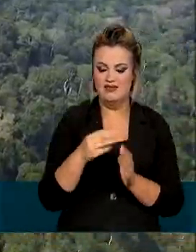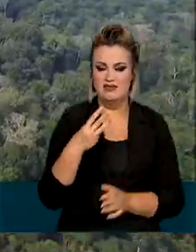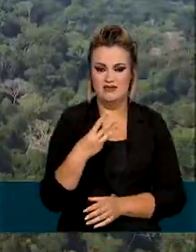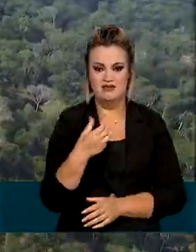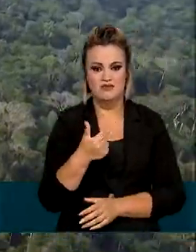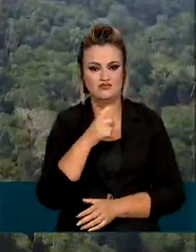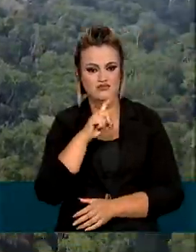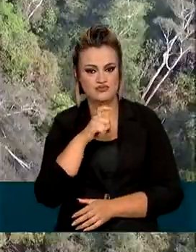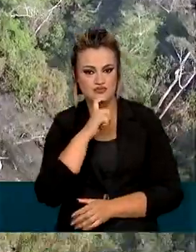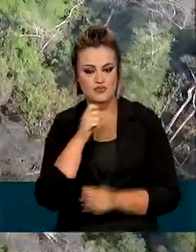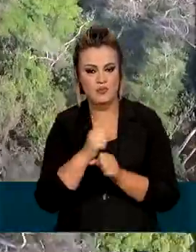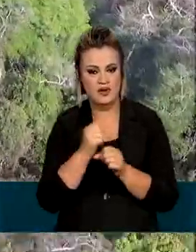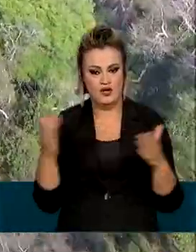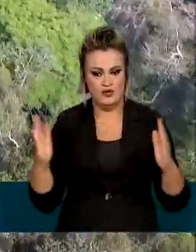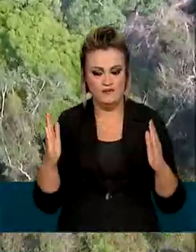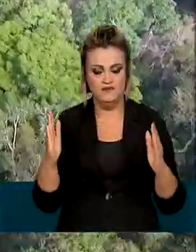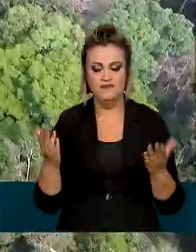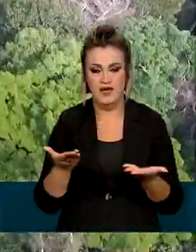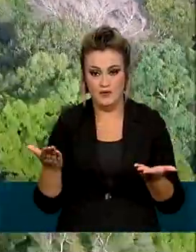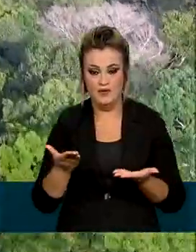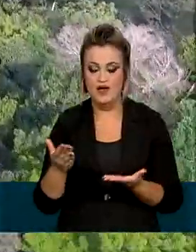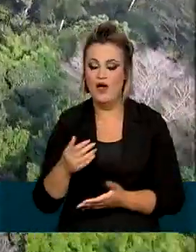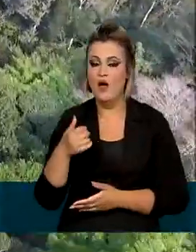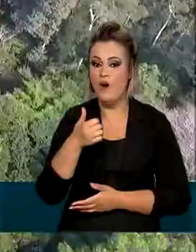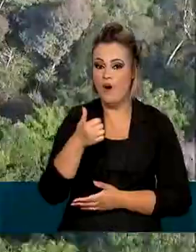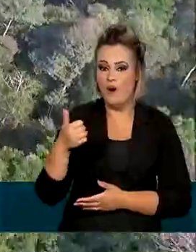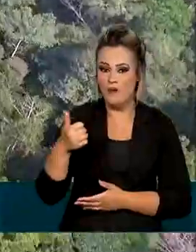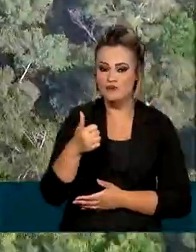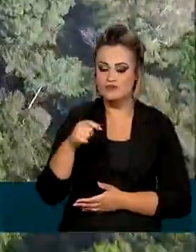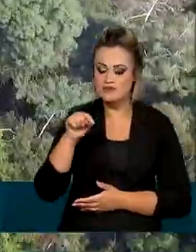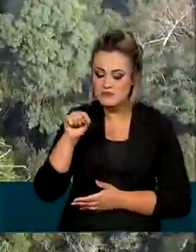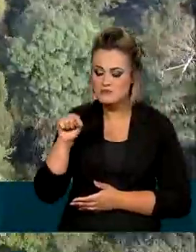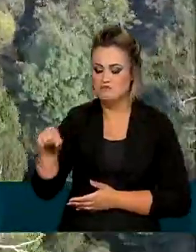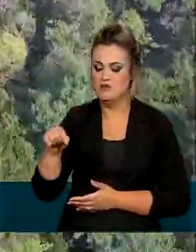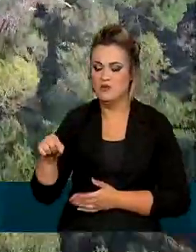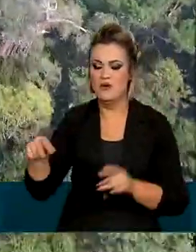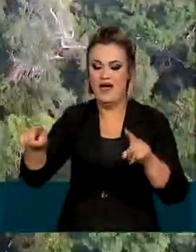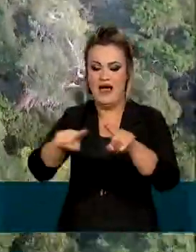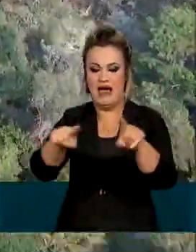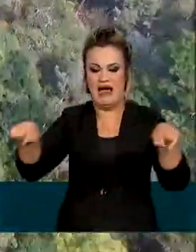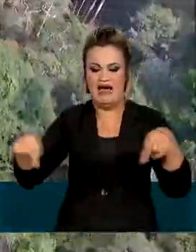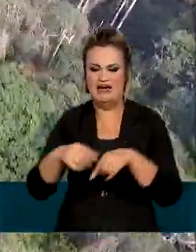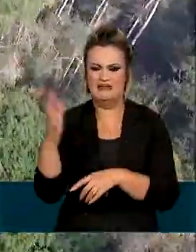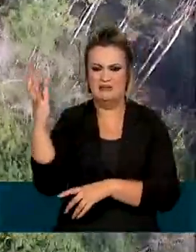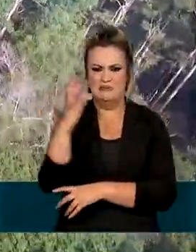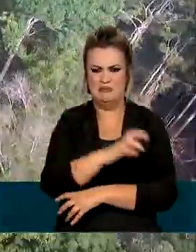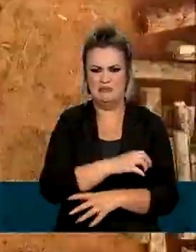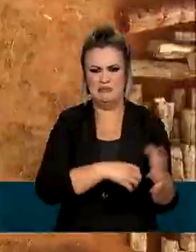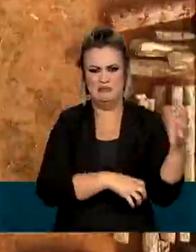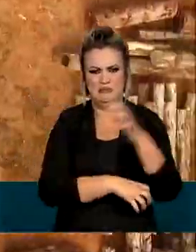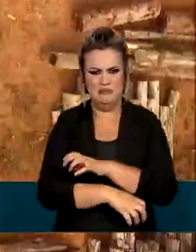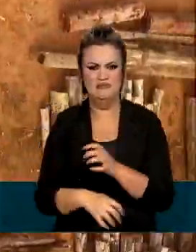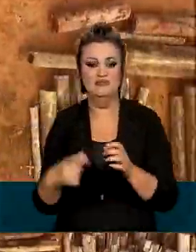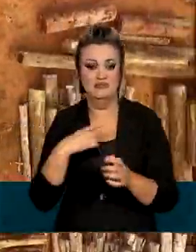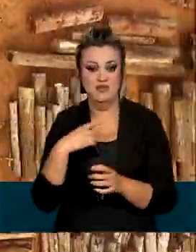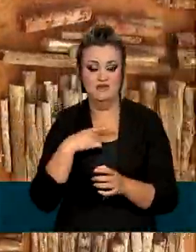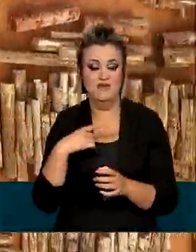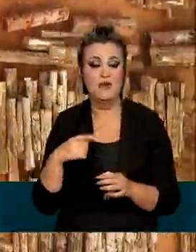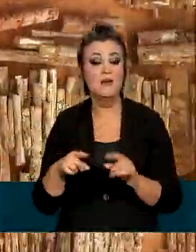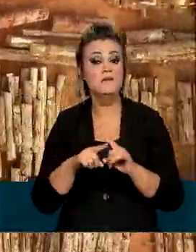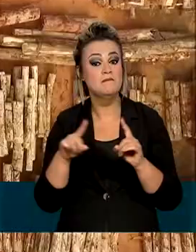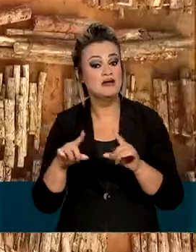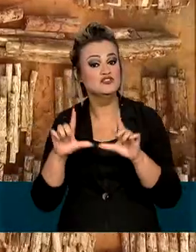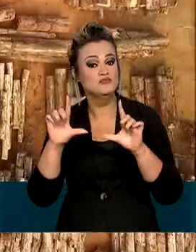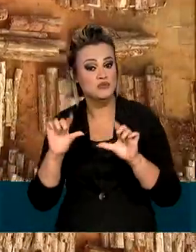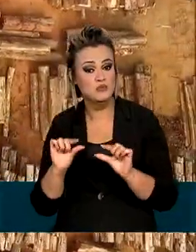ano. Foram 11.568 quilômetros quadrados desmatados. 11,27%